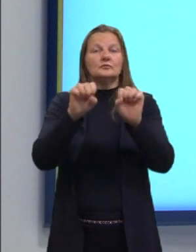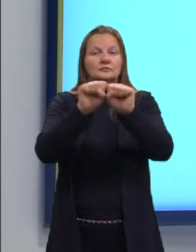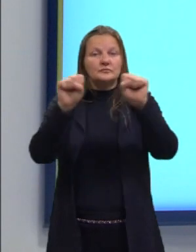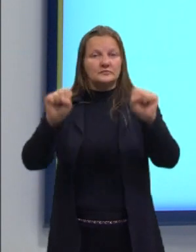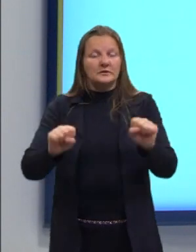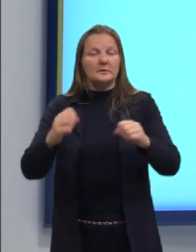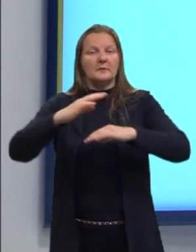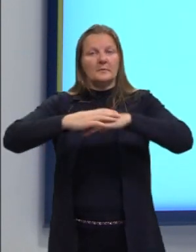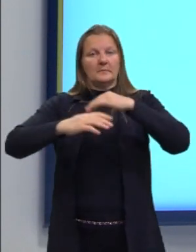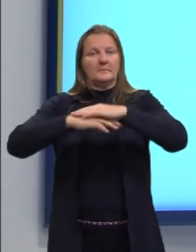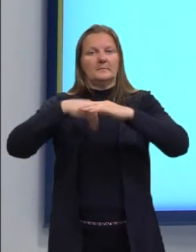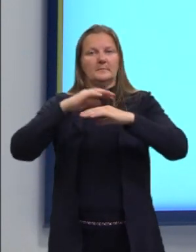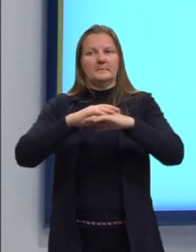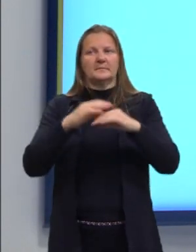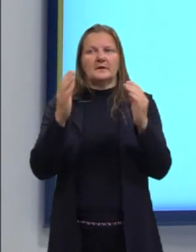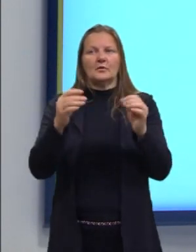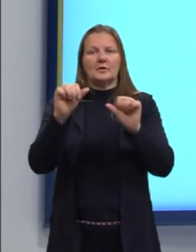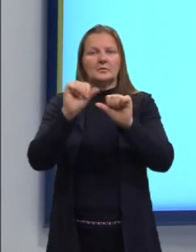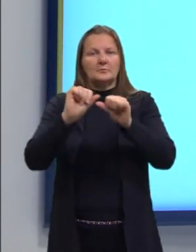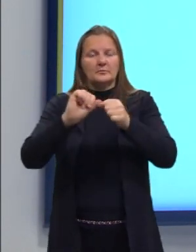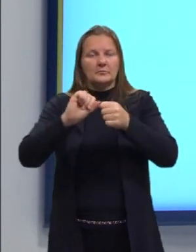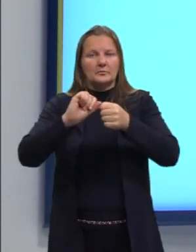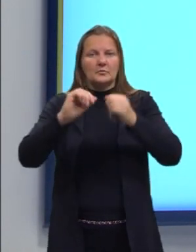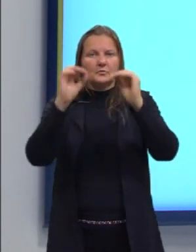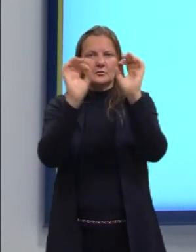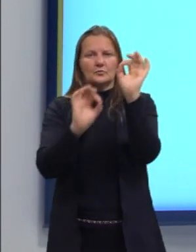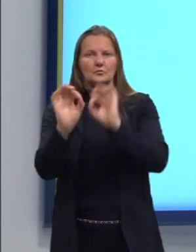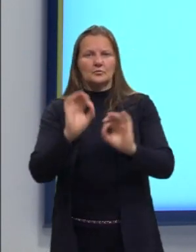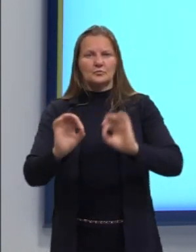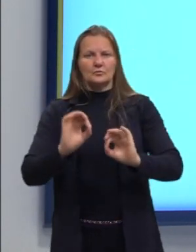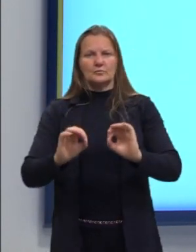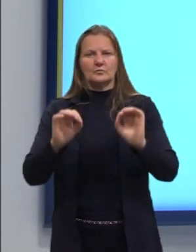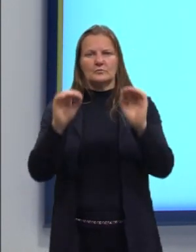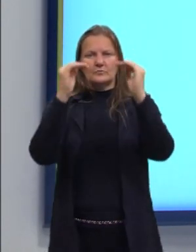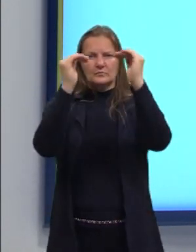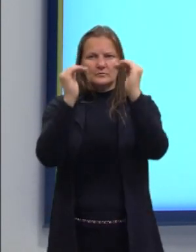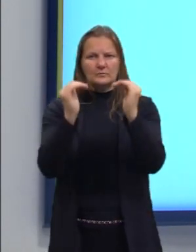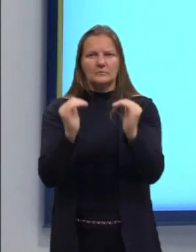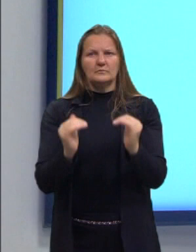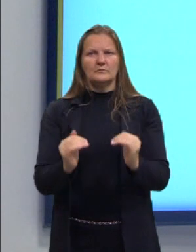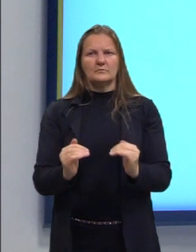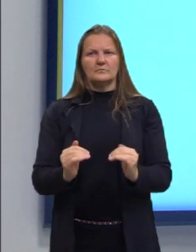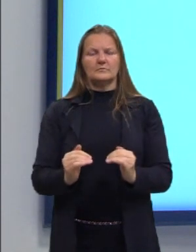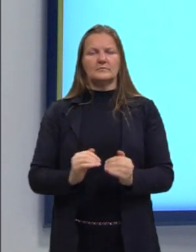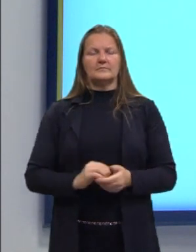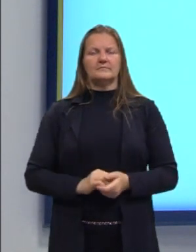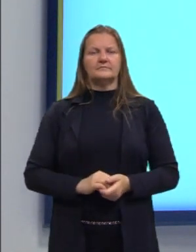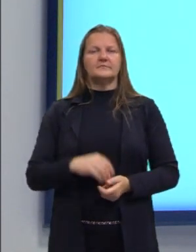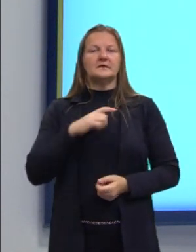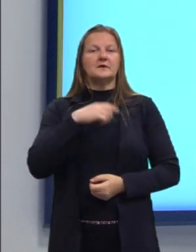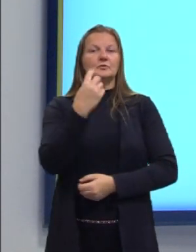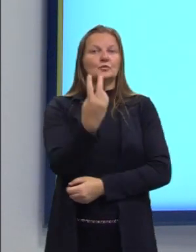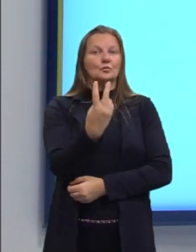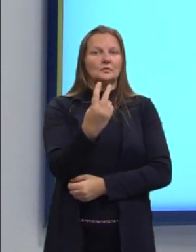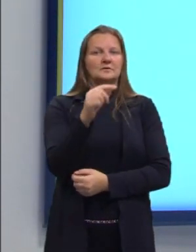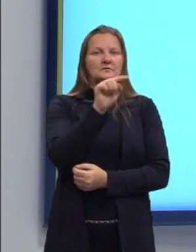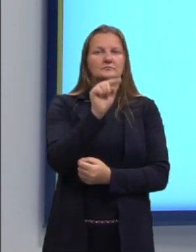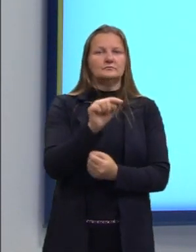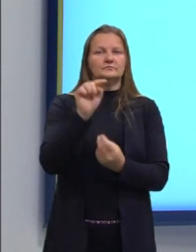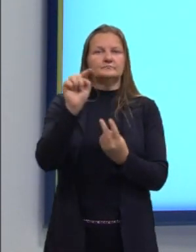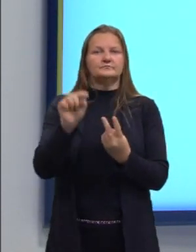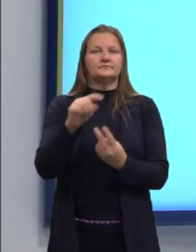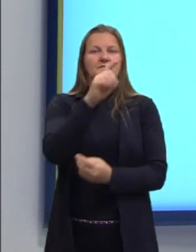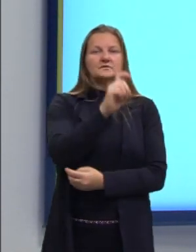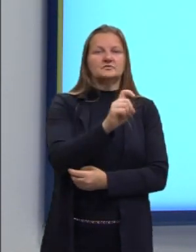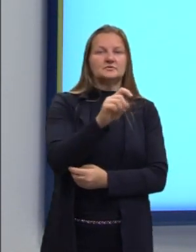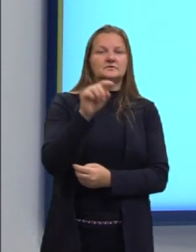montamos. E aí, agora a gente vai resolver, né? Isso aqui. Mas eu tenho duas incógnitas, eu tenho o X